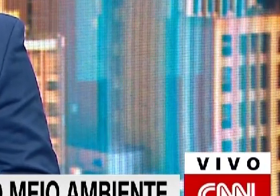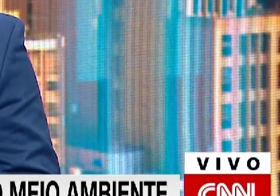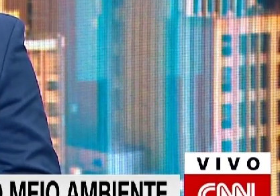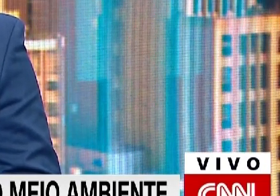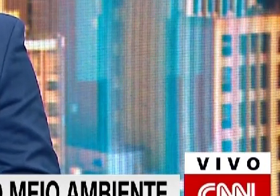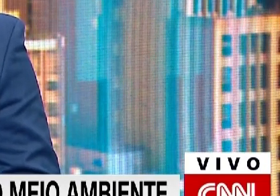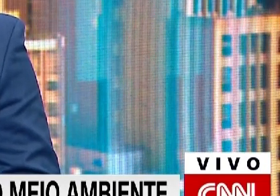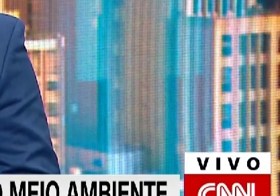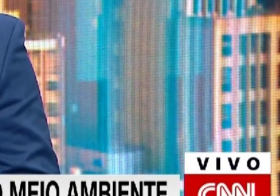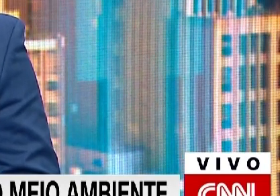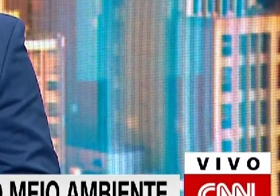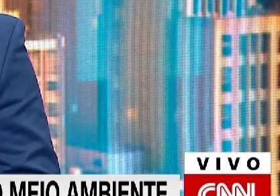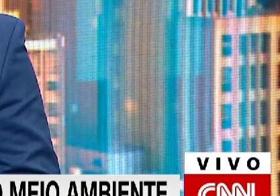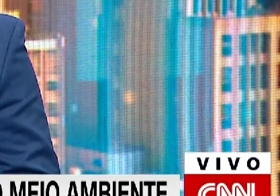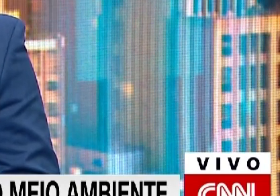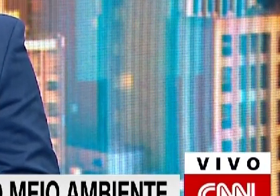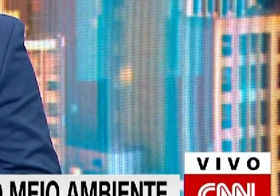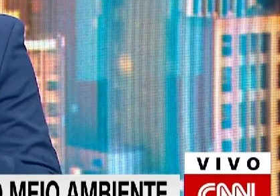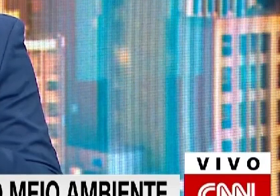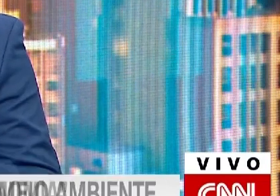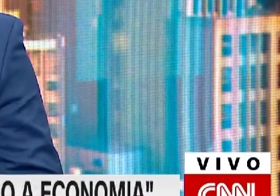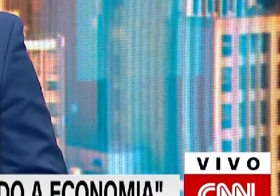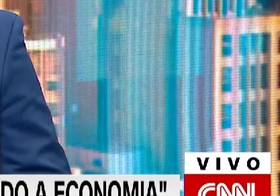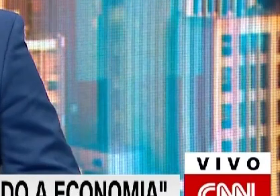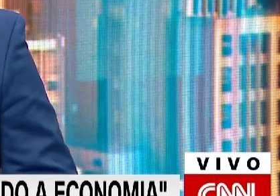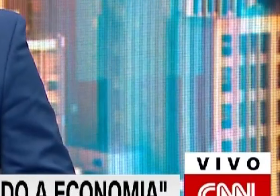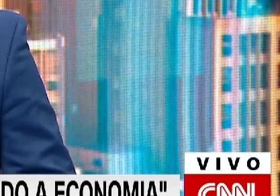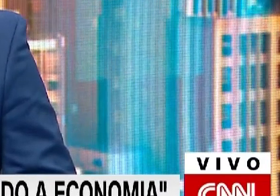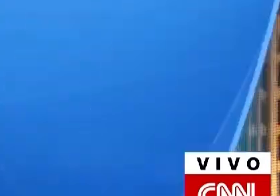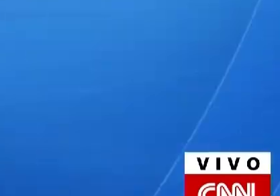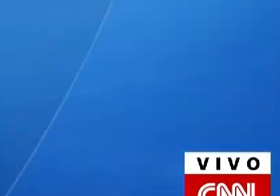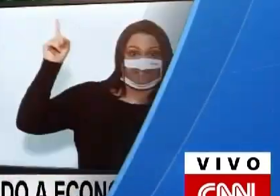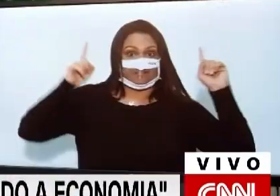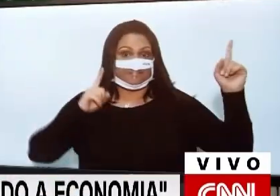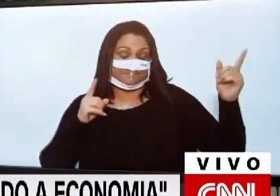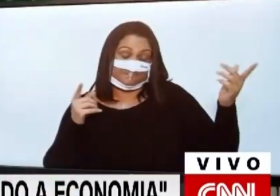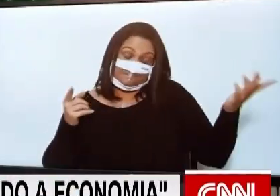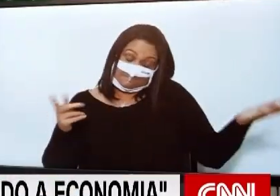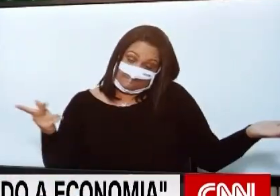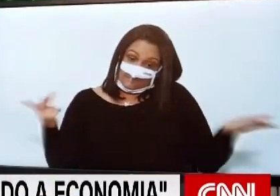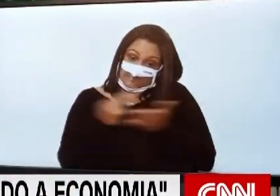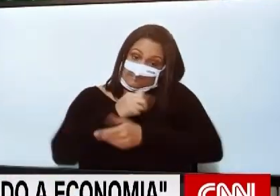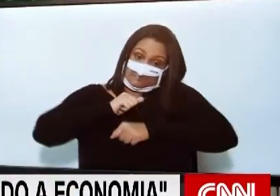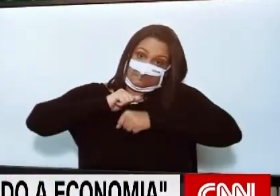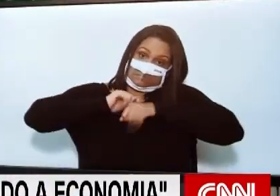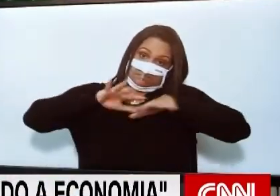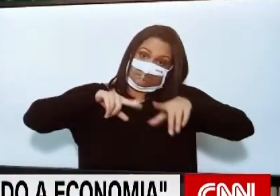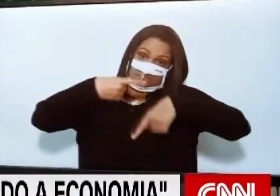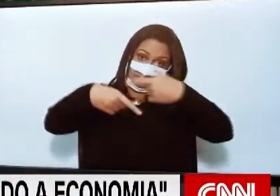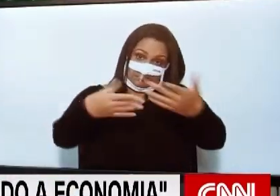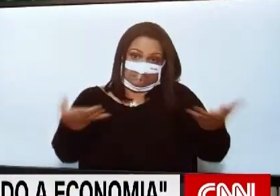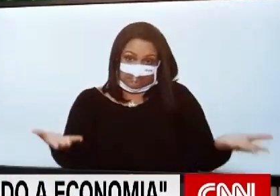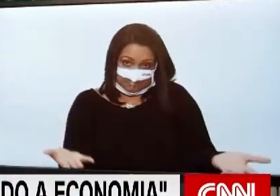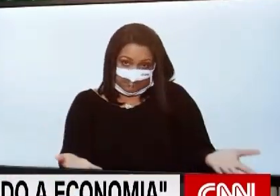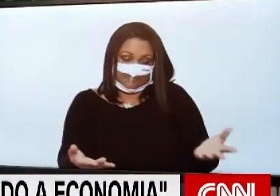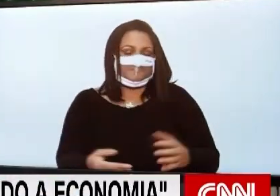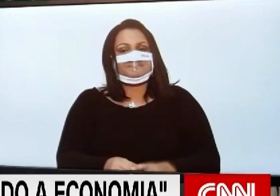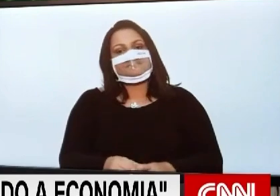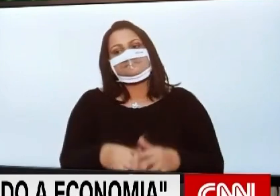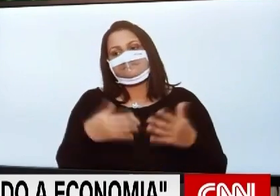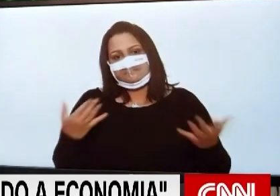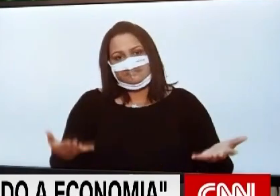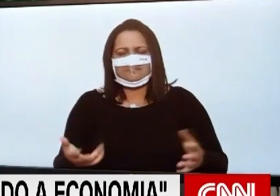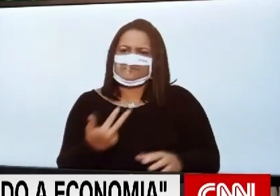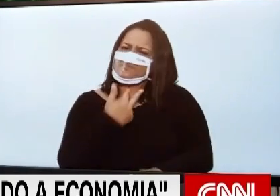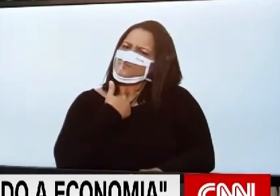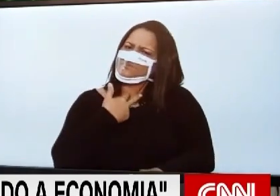estados e municípios por conta da pandemia. Veja. Agora, o que acontece? Não podemos